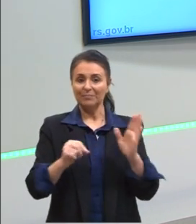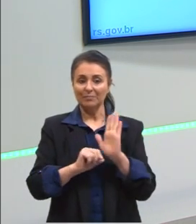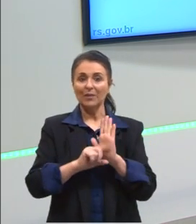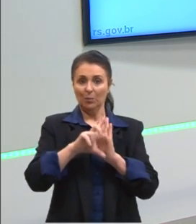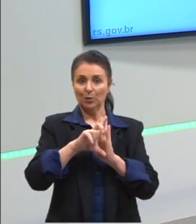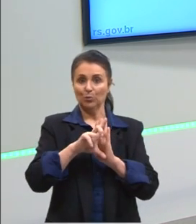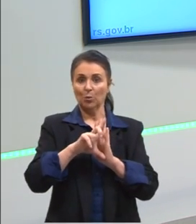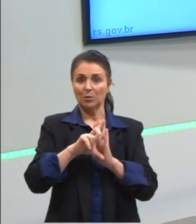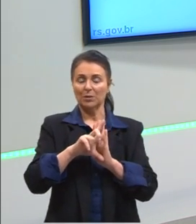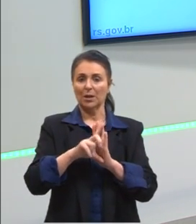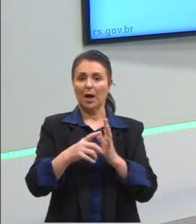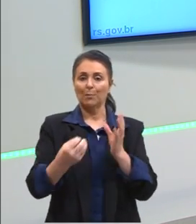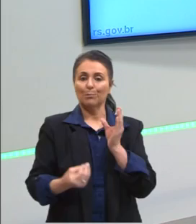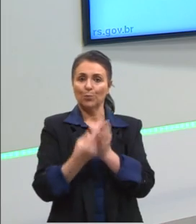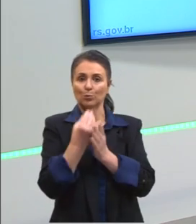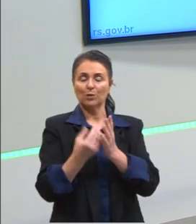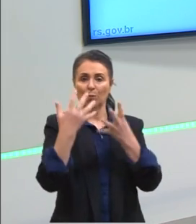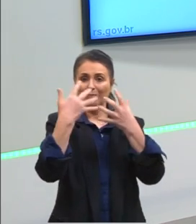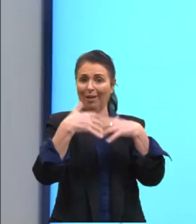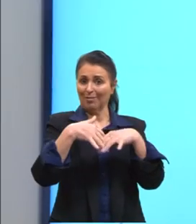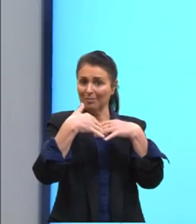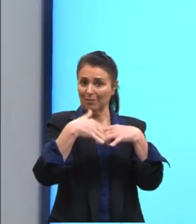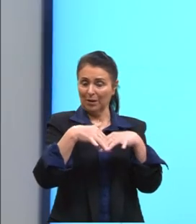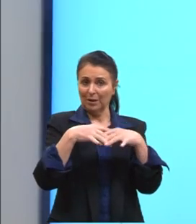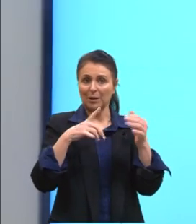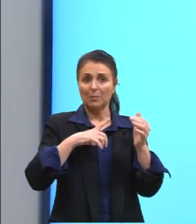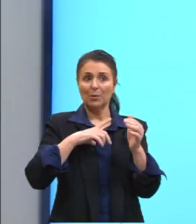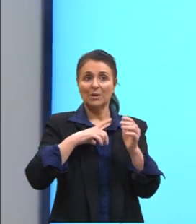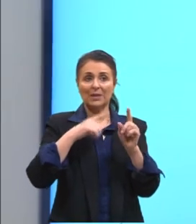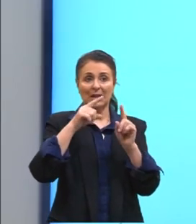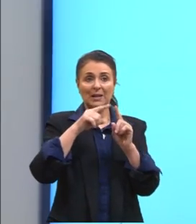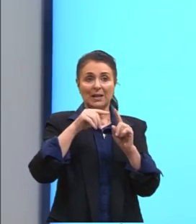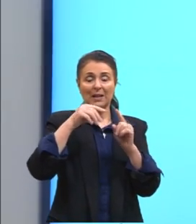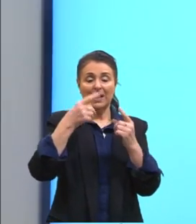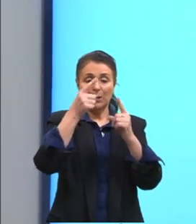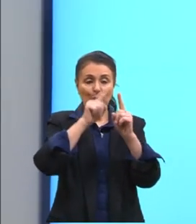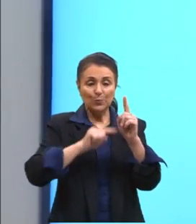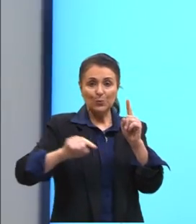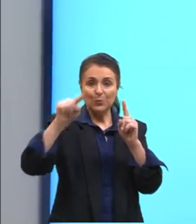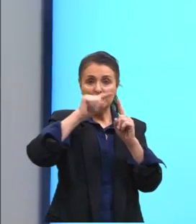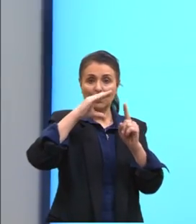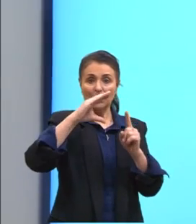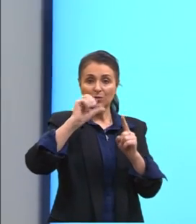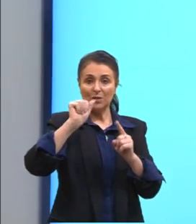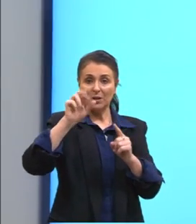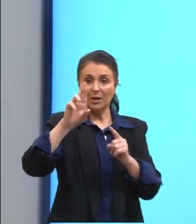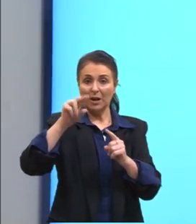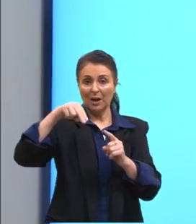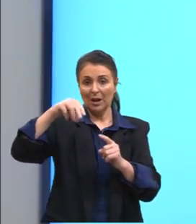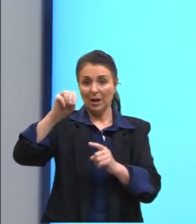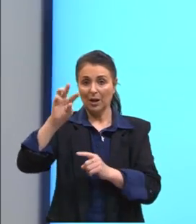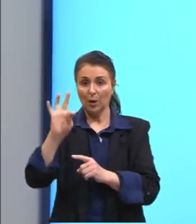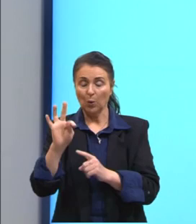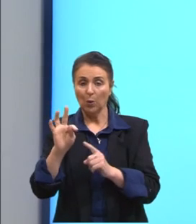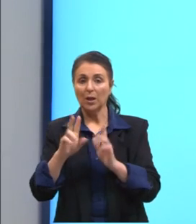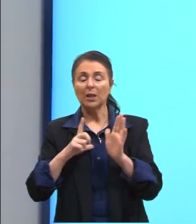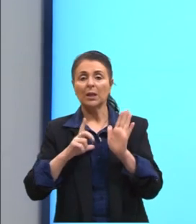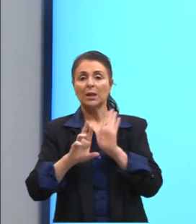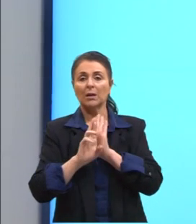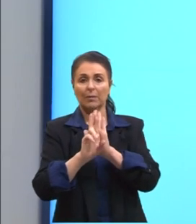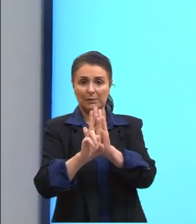das máquinas. Então, o ciclo de Carnot, né? Ele é representado dessa forma aqui. Onde a gente tem, então,